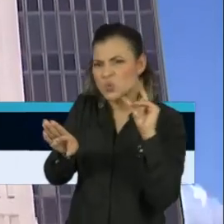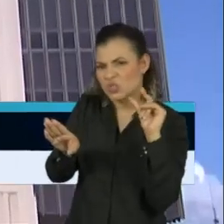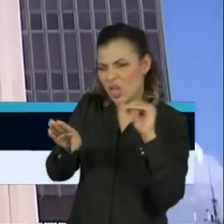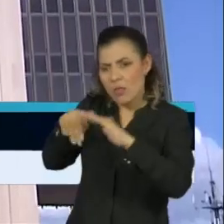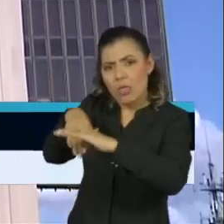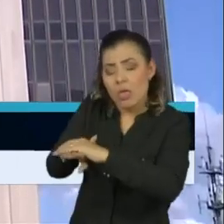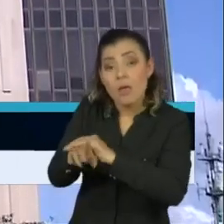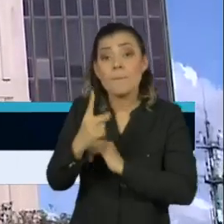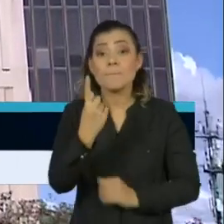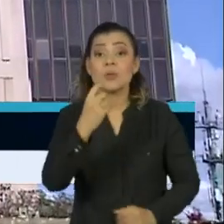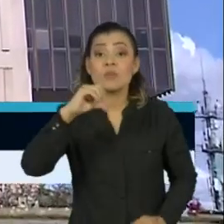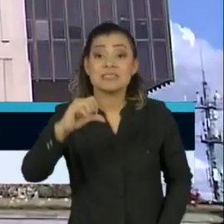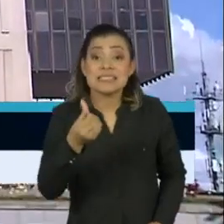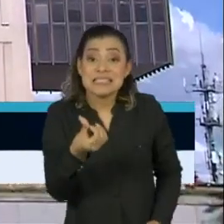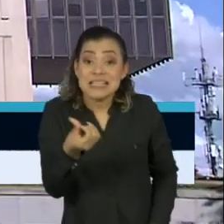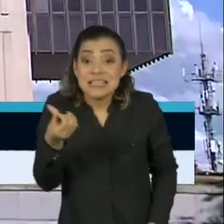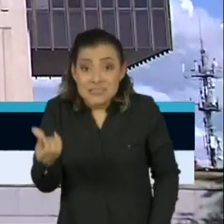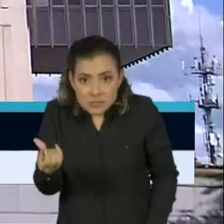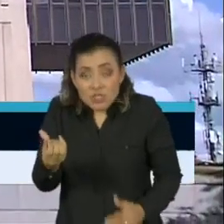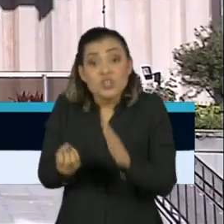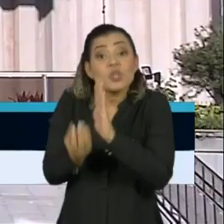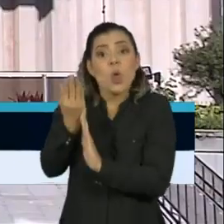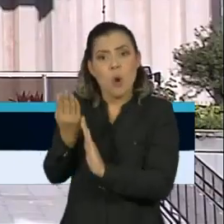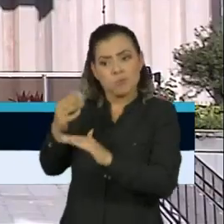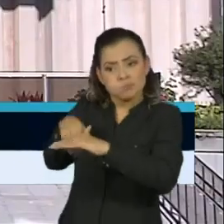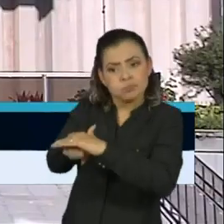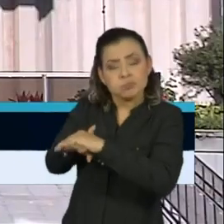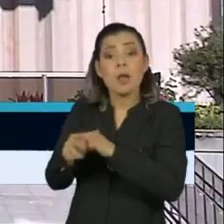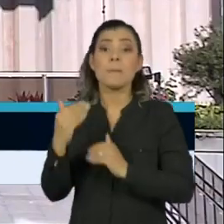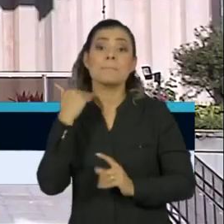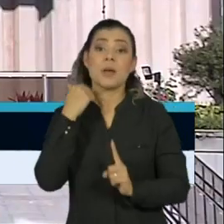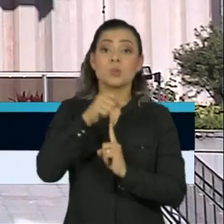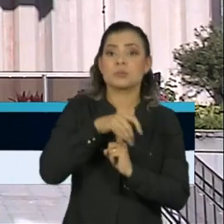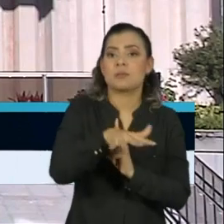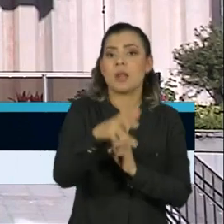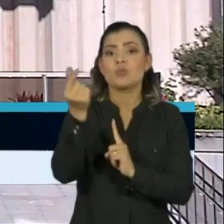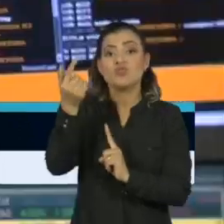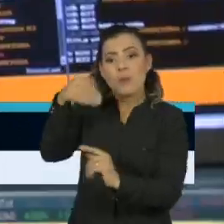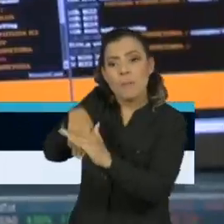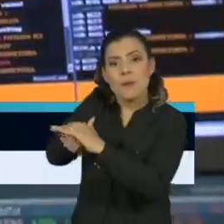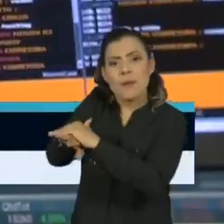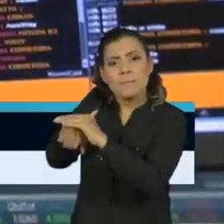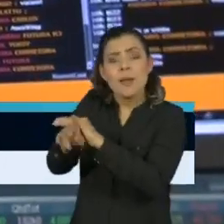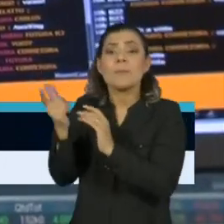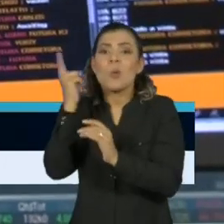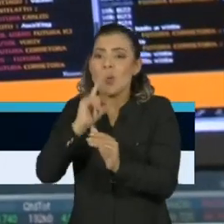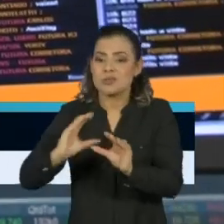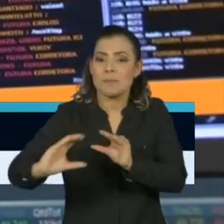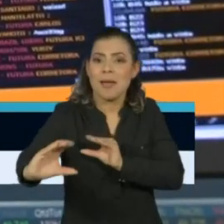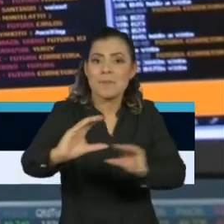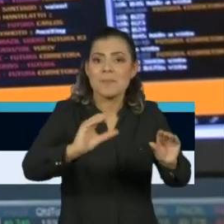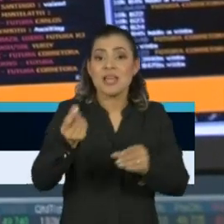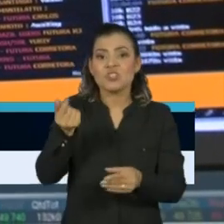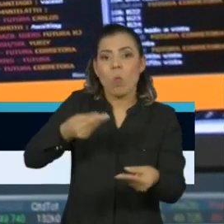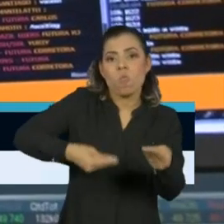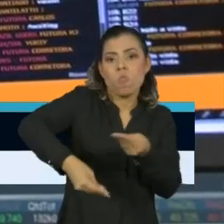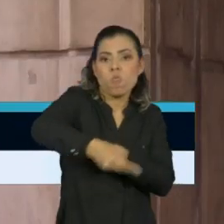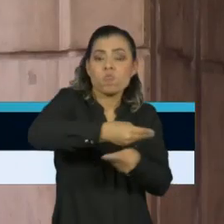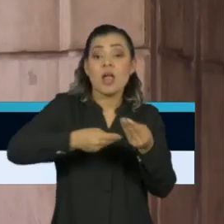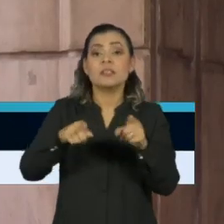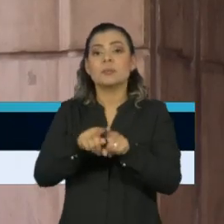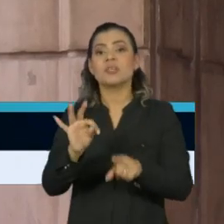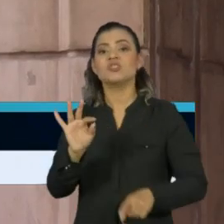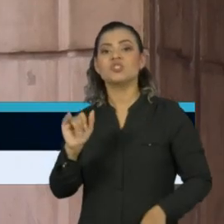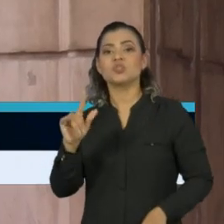criado em 1966 para que o Banco Central tivesse recursos para atuar nos mercados de câmbio e de títulos.